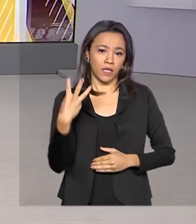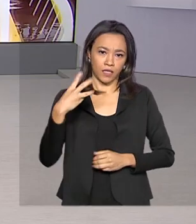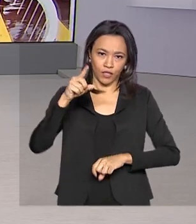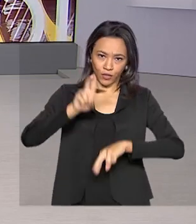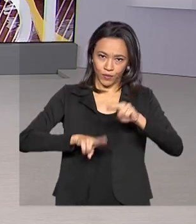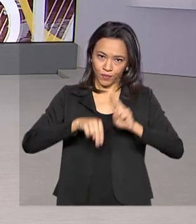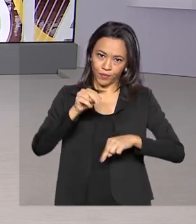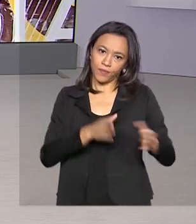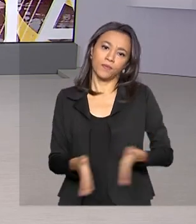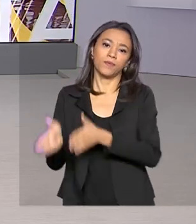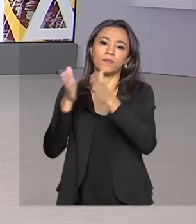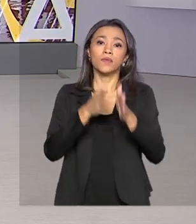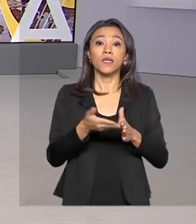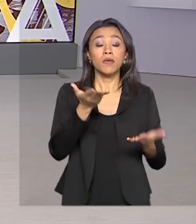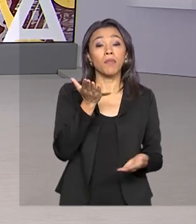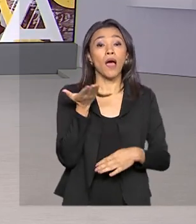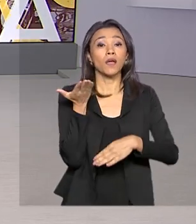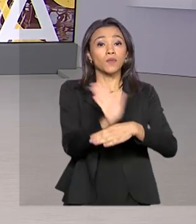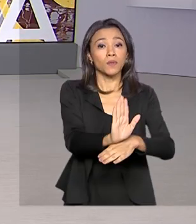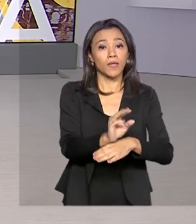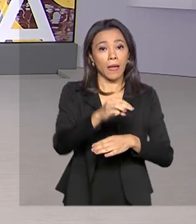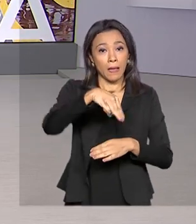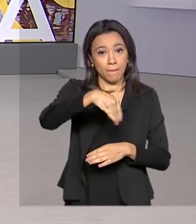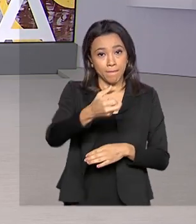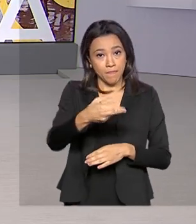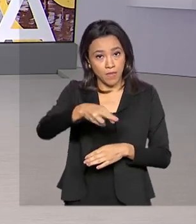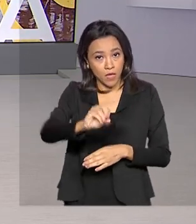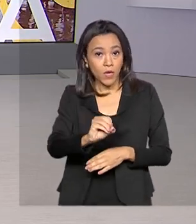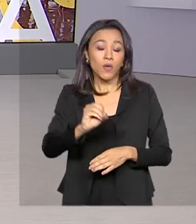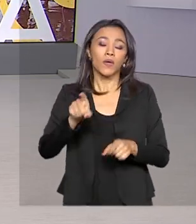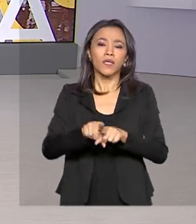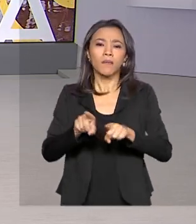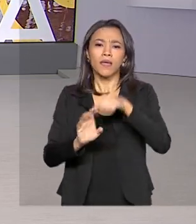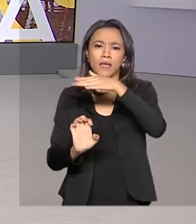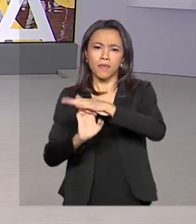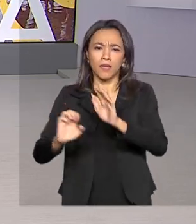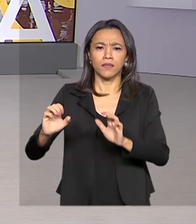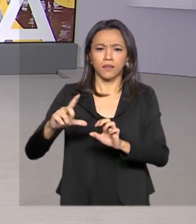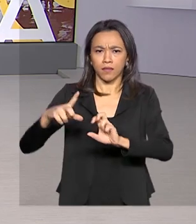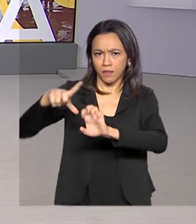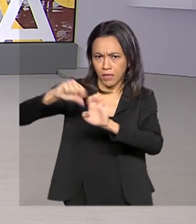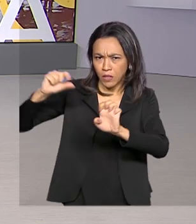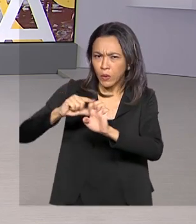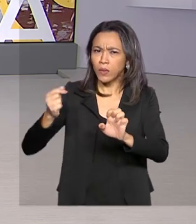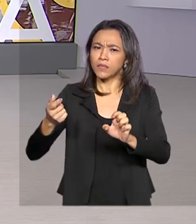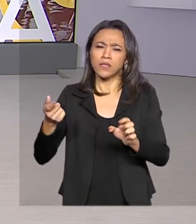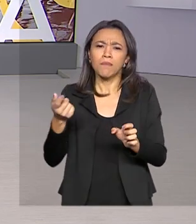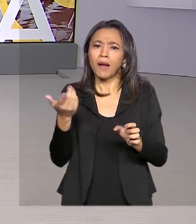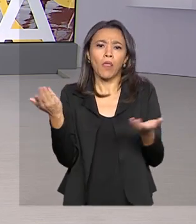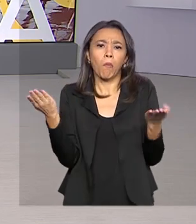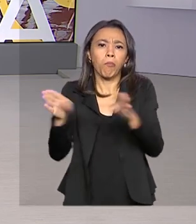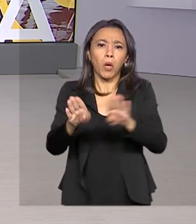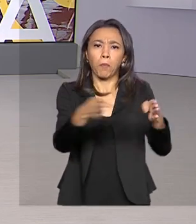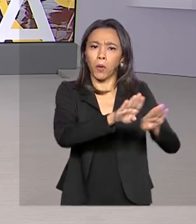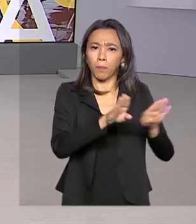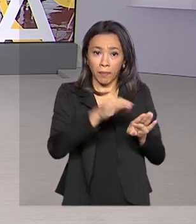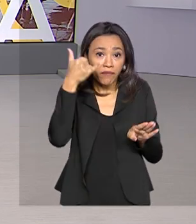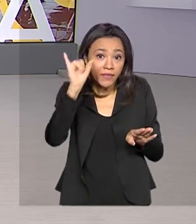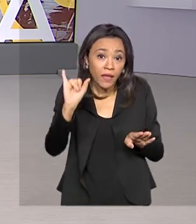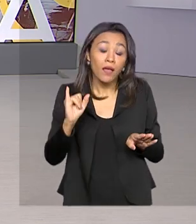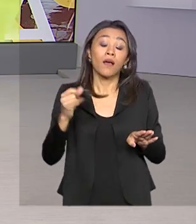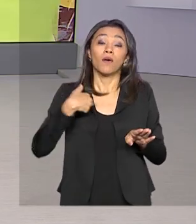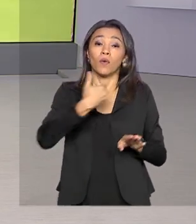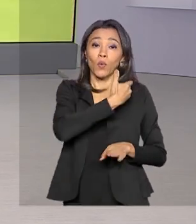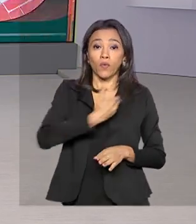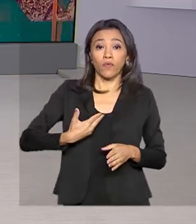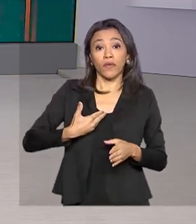E para ajudar micro e pequenos empreendedores a passar por essa pandemia sem fechar as portas, o governo prorrogou o prazo de